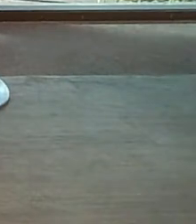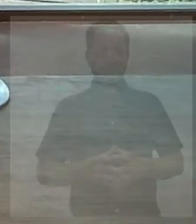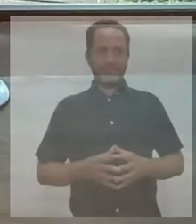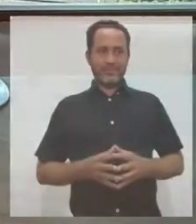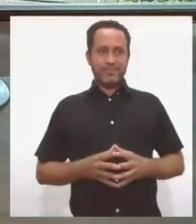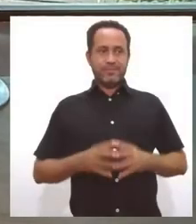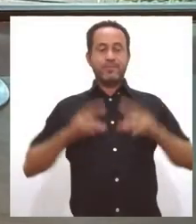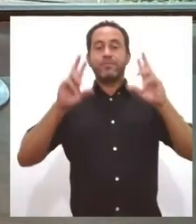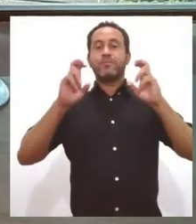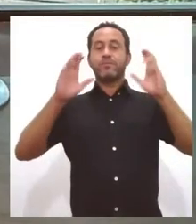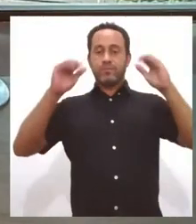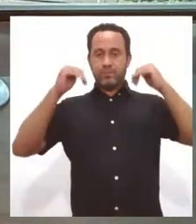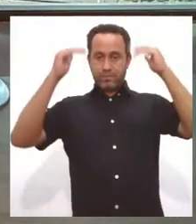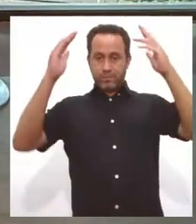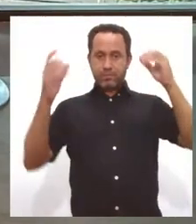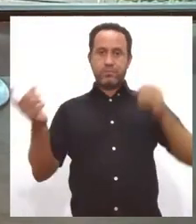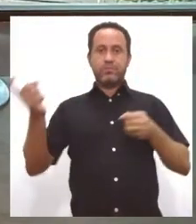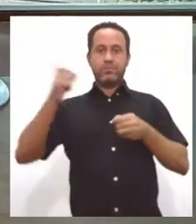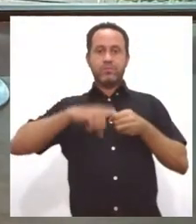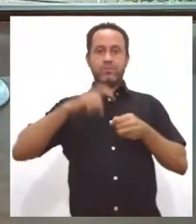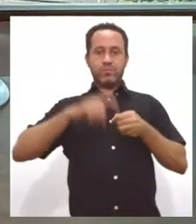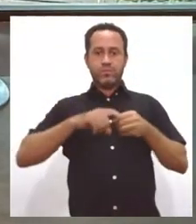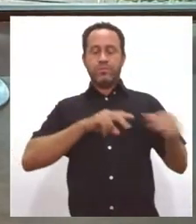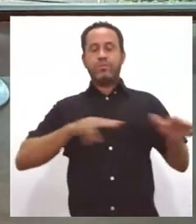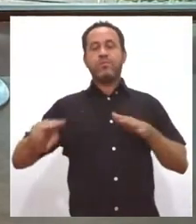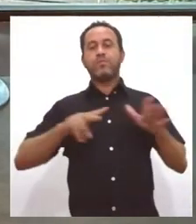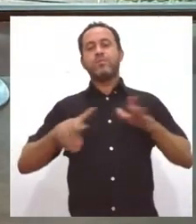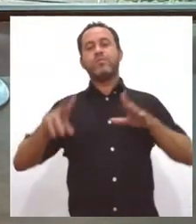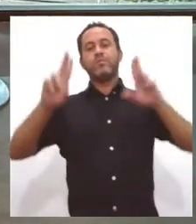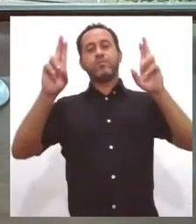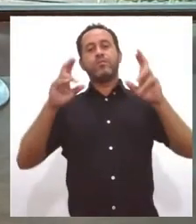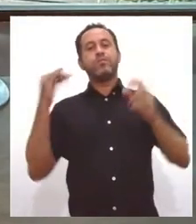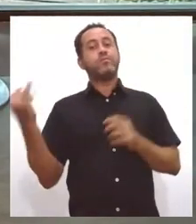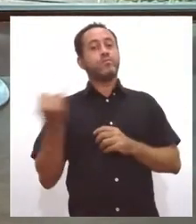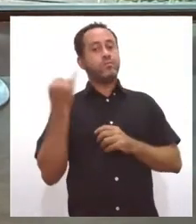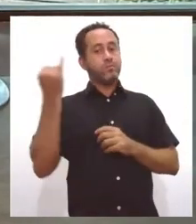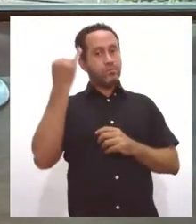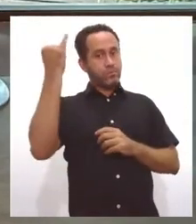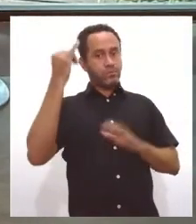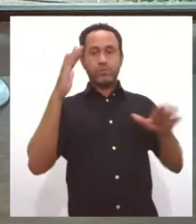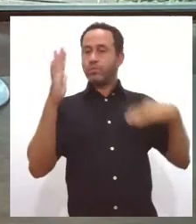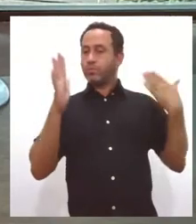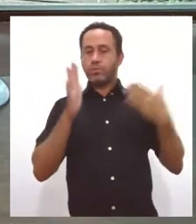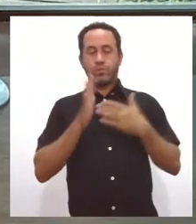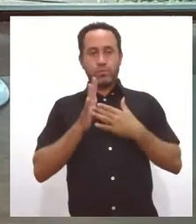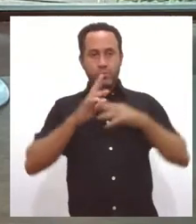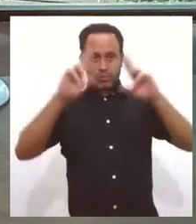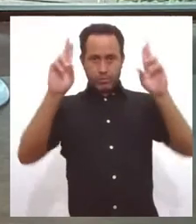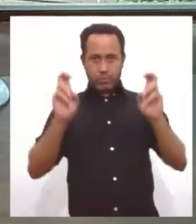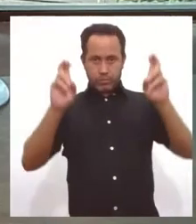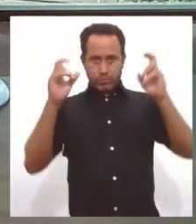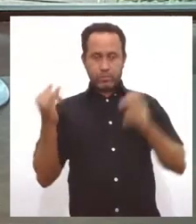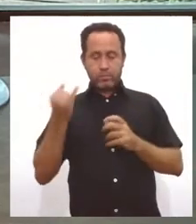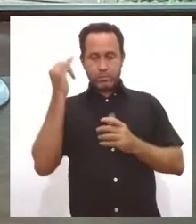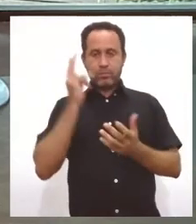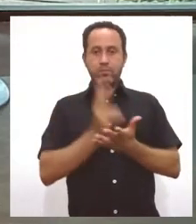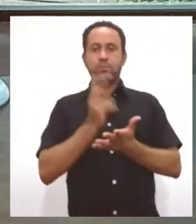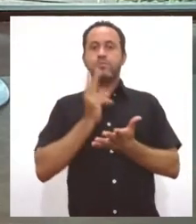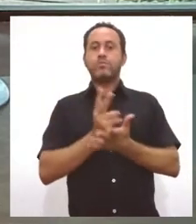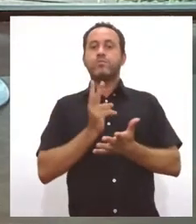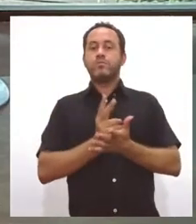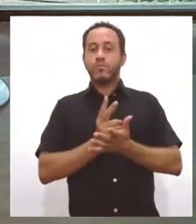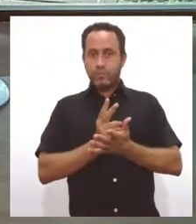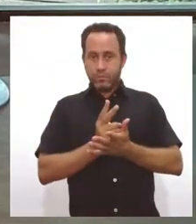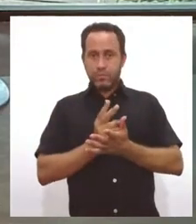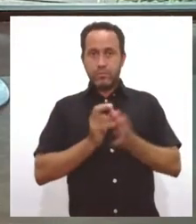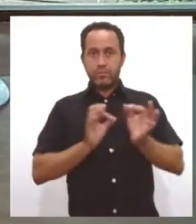O Além da Pauta está de volta esta semana discutindo um tema muitíssimo importante, aliás, todos os temas são super importantes sempre, né? Que desta vez é